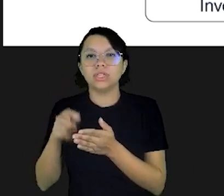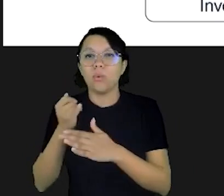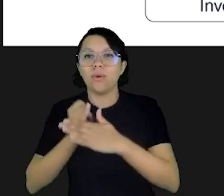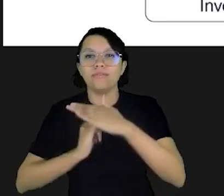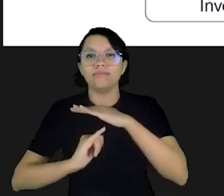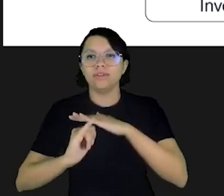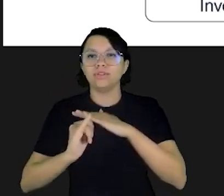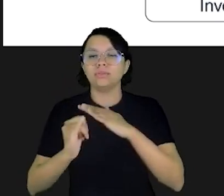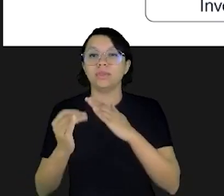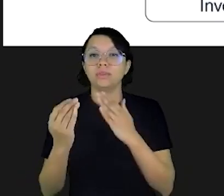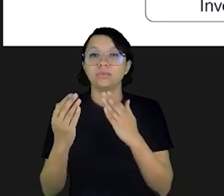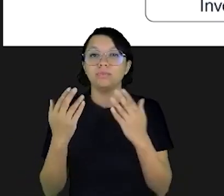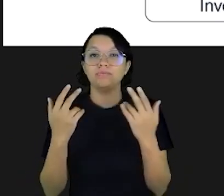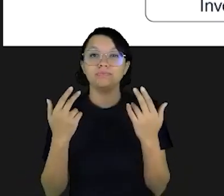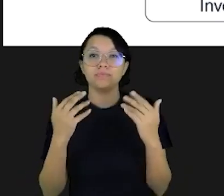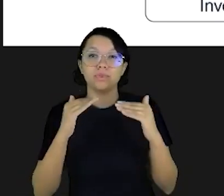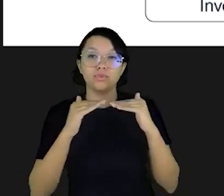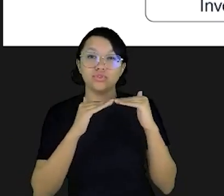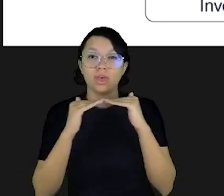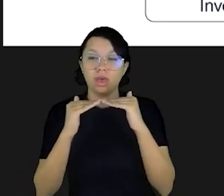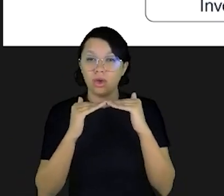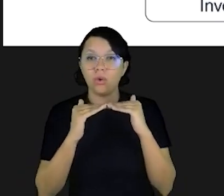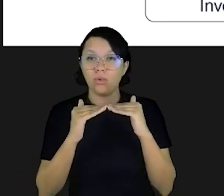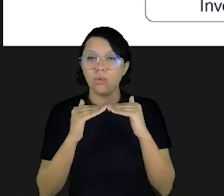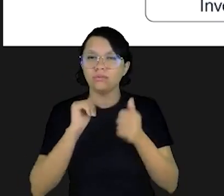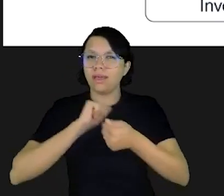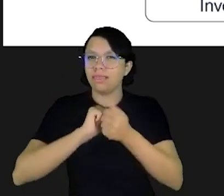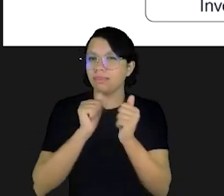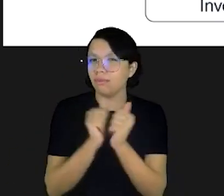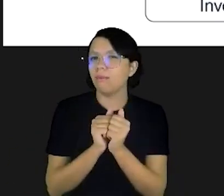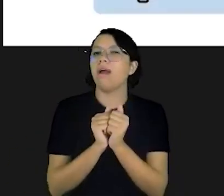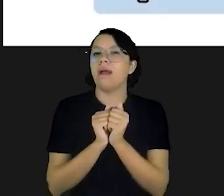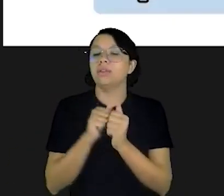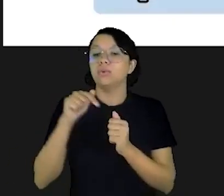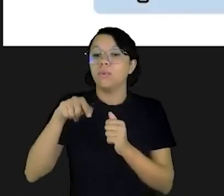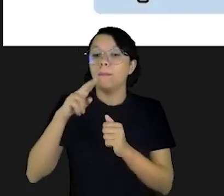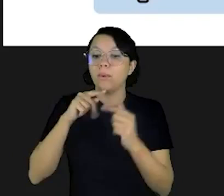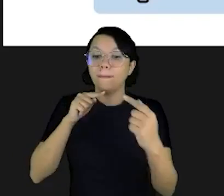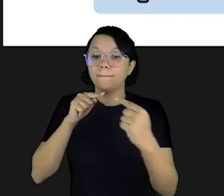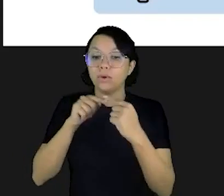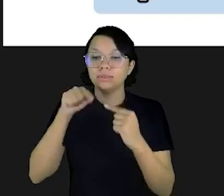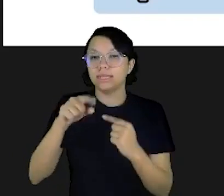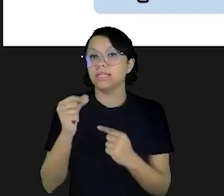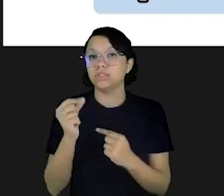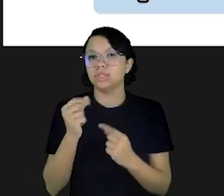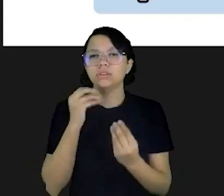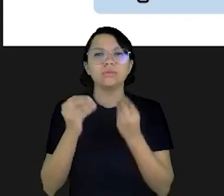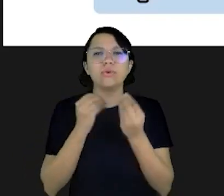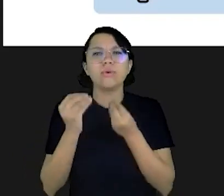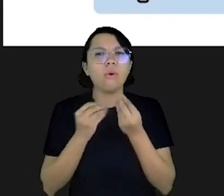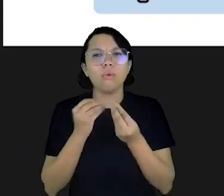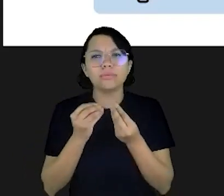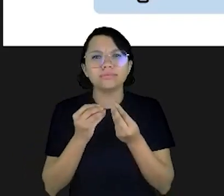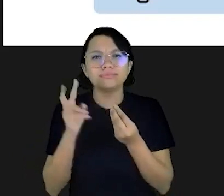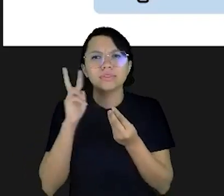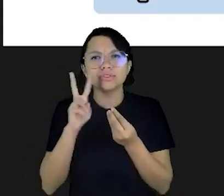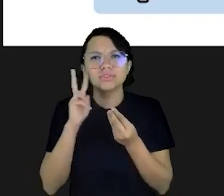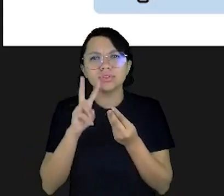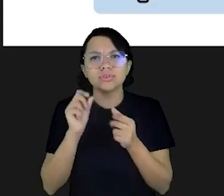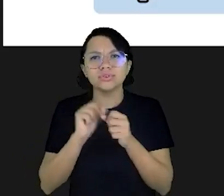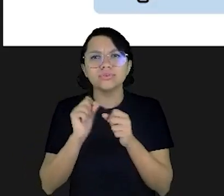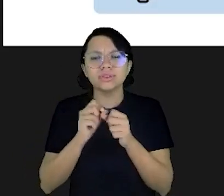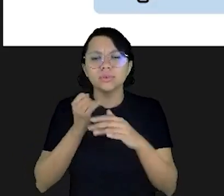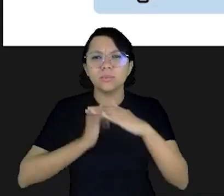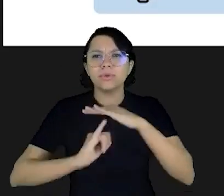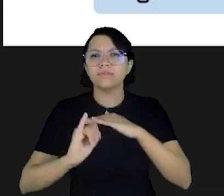investimento proporcional e adequado com o propósito daquele dinheiro. Como é que é isso? Como é que é essa história de